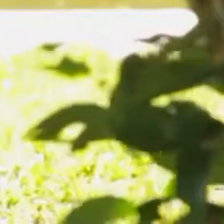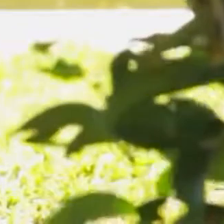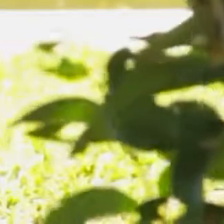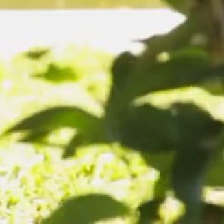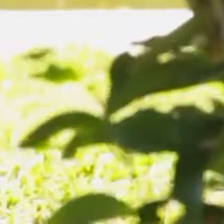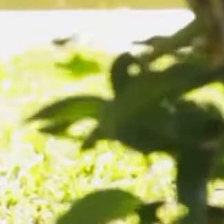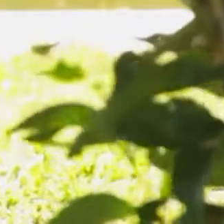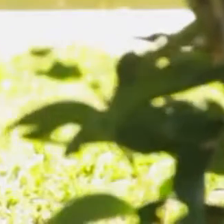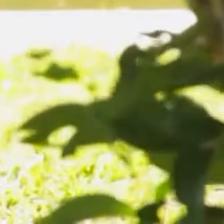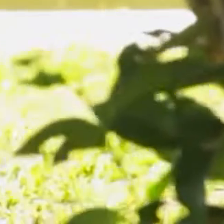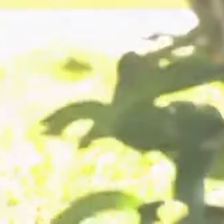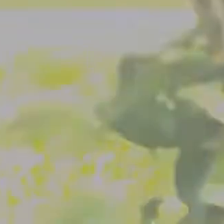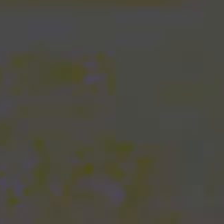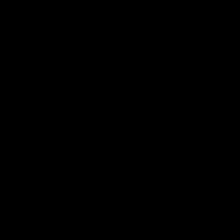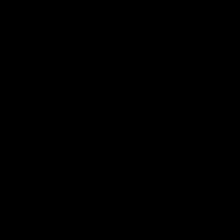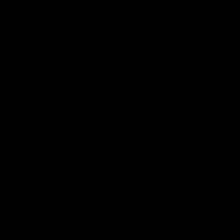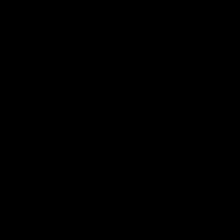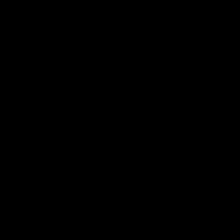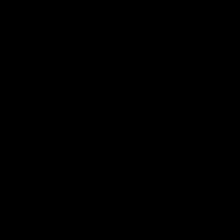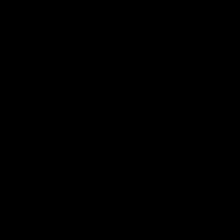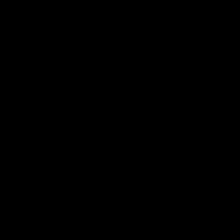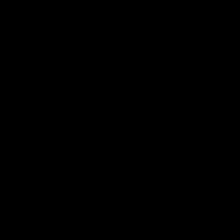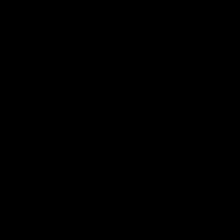uma escolha saudável para os seus bichinhos.